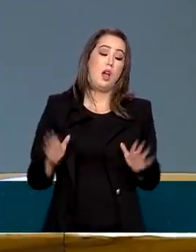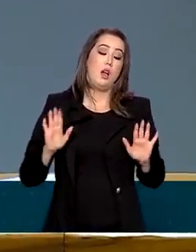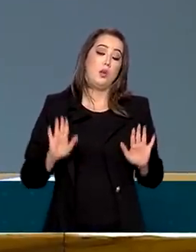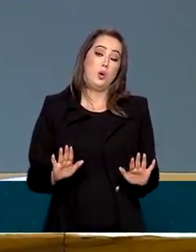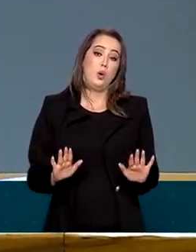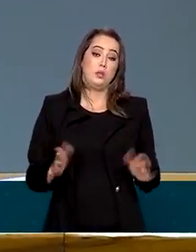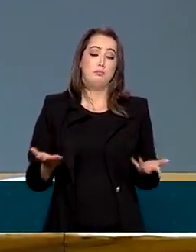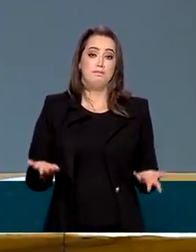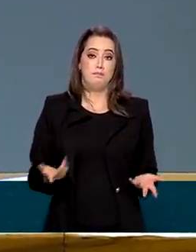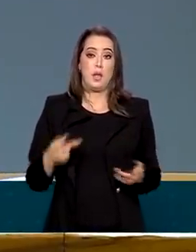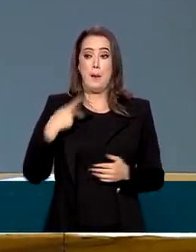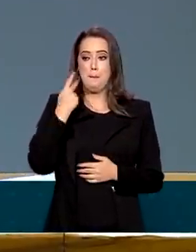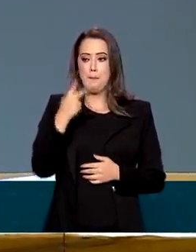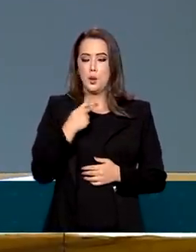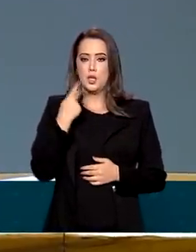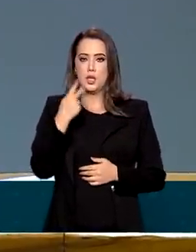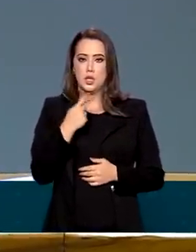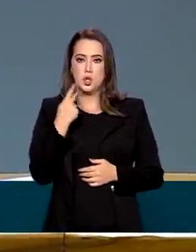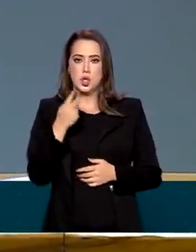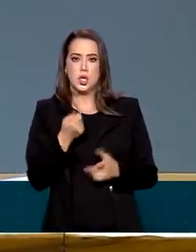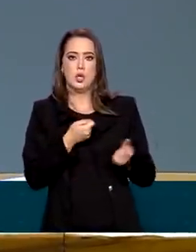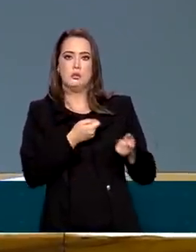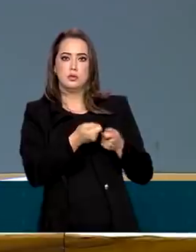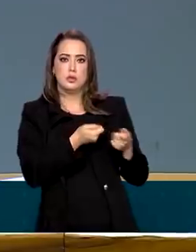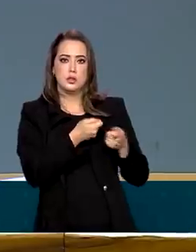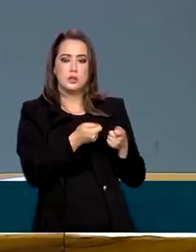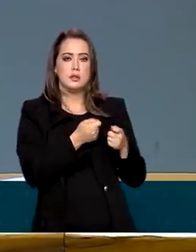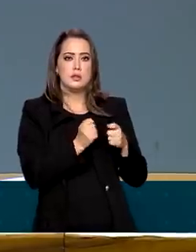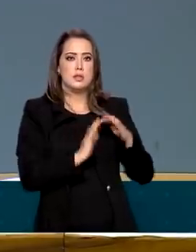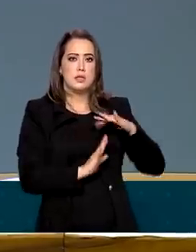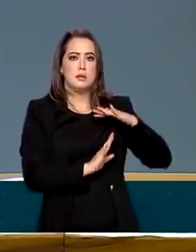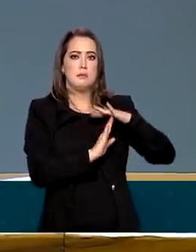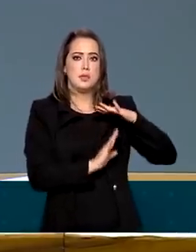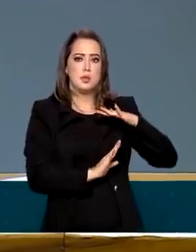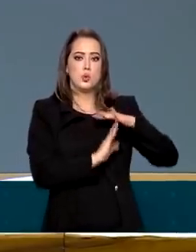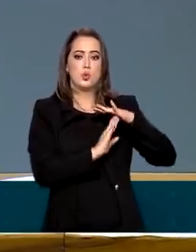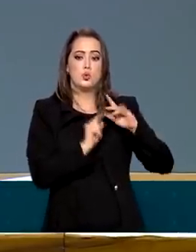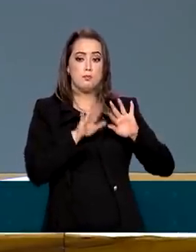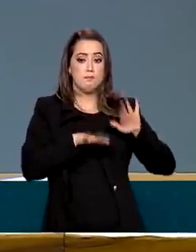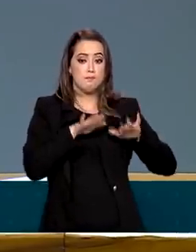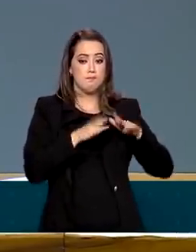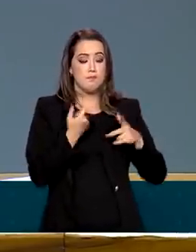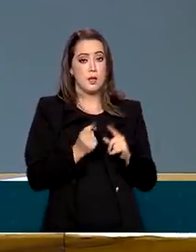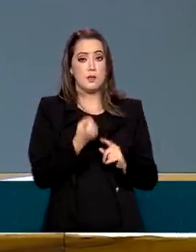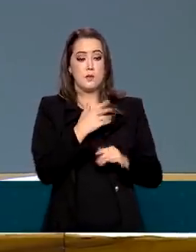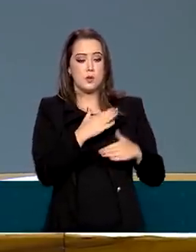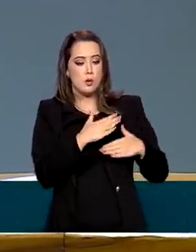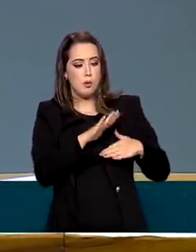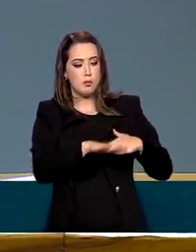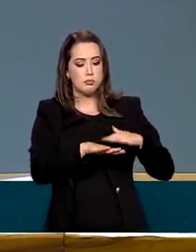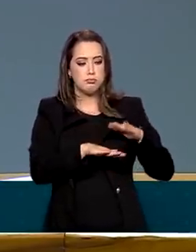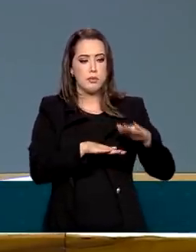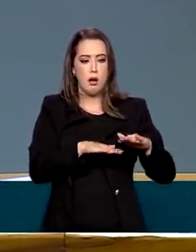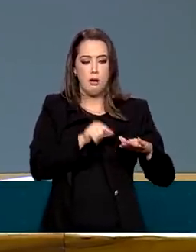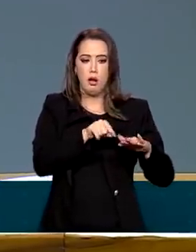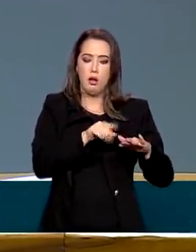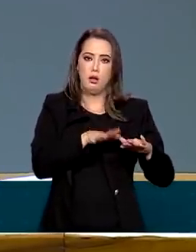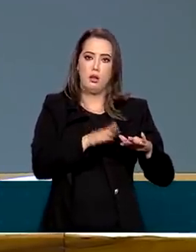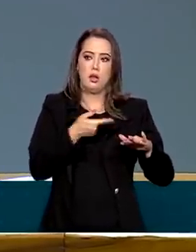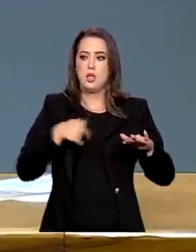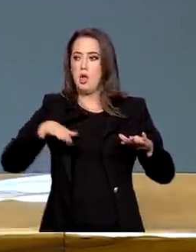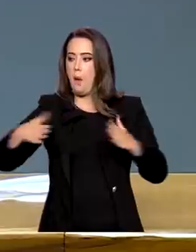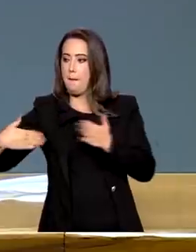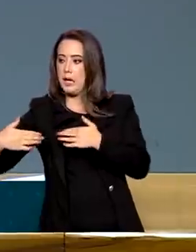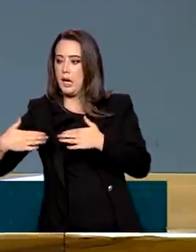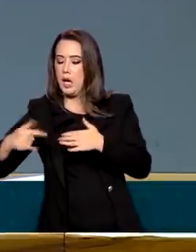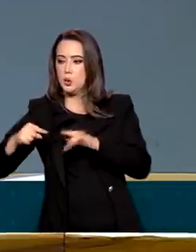a política testa limites da economia, né? A política testa limites. Às vezes, eles dão um passo, dão dois, os mercados têm essa reação,